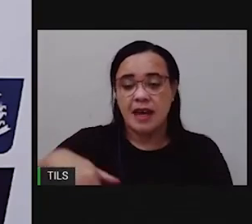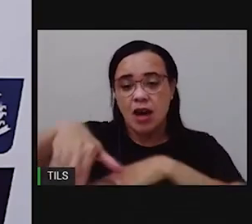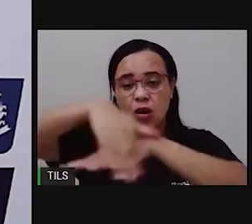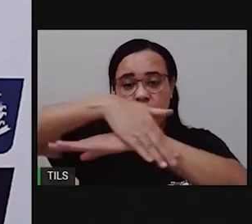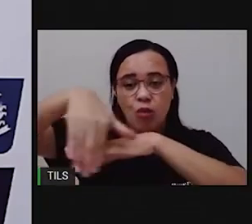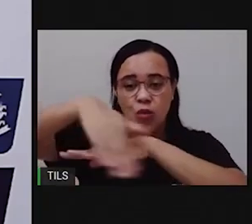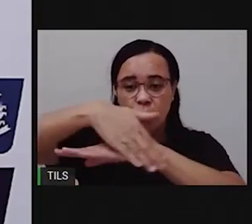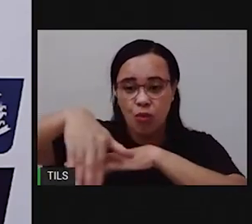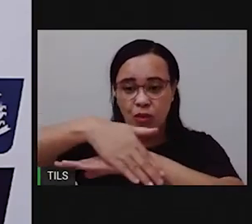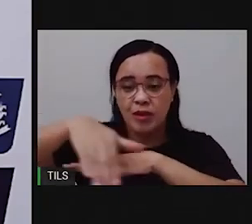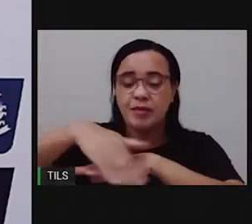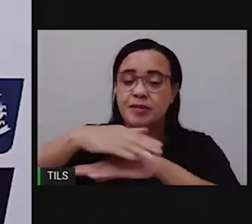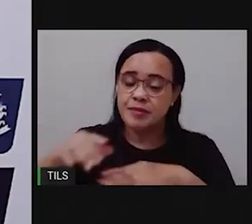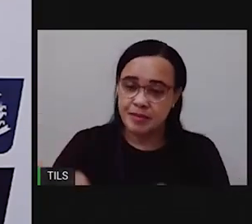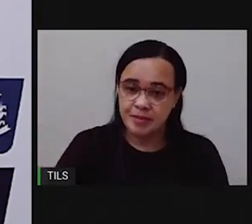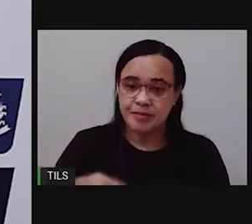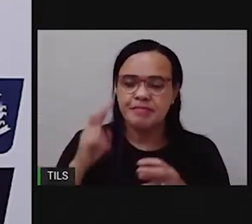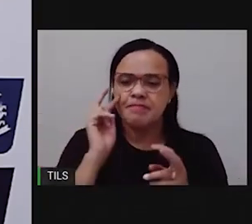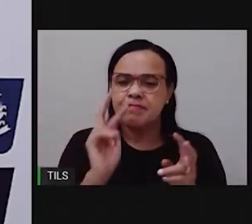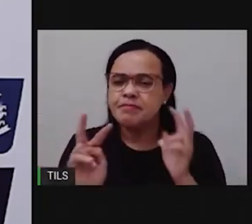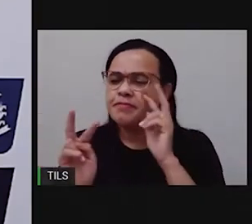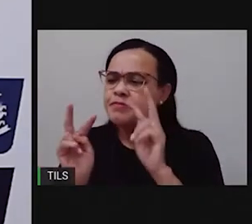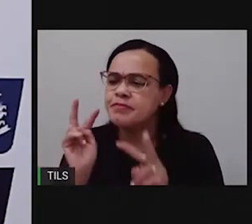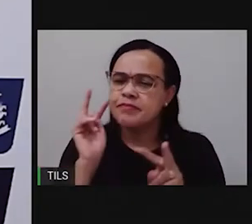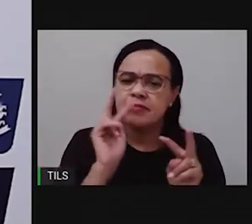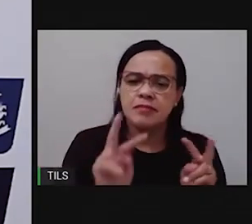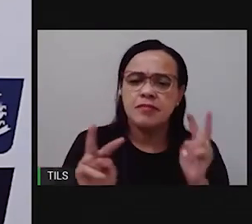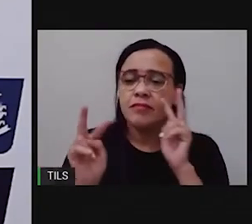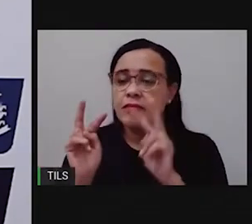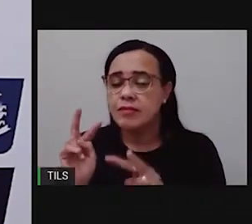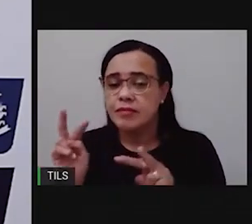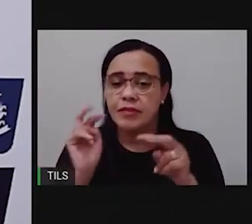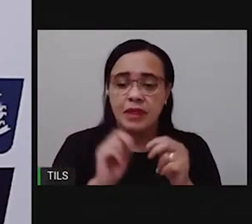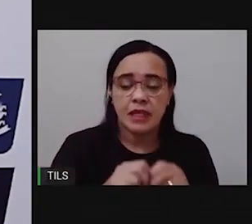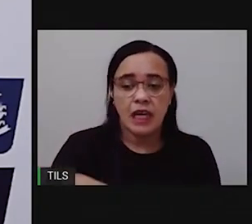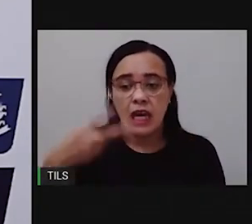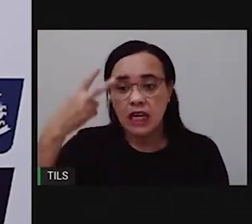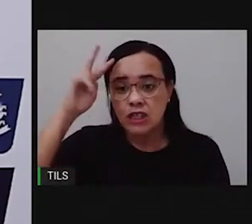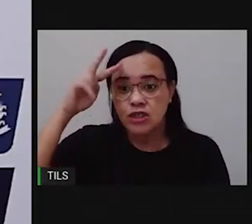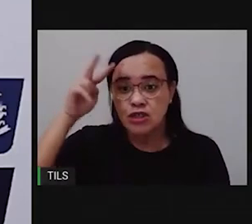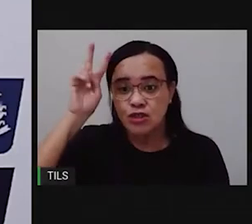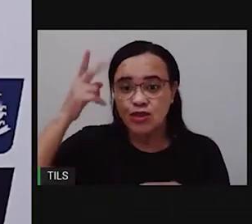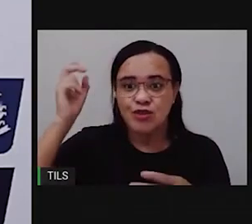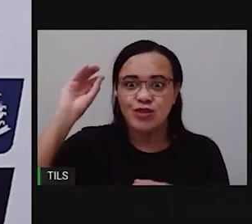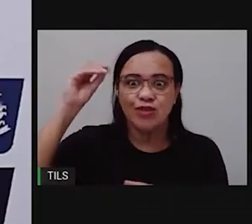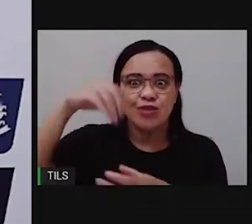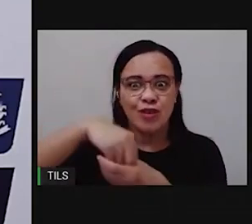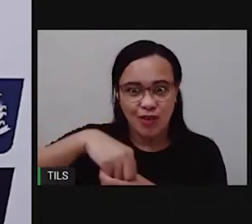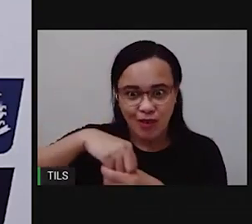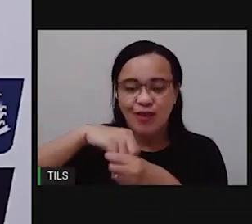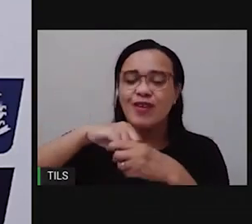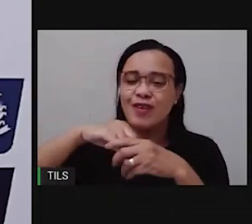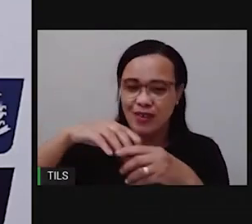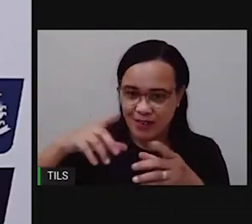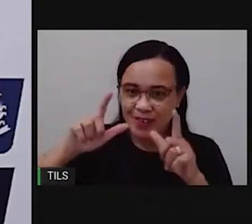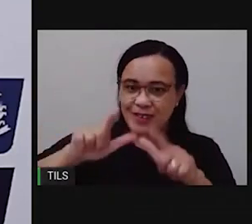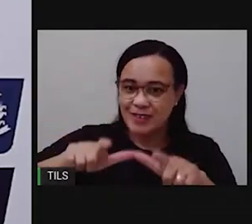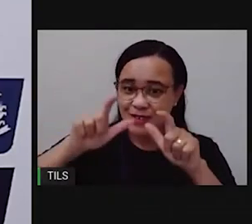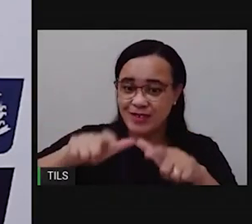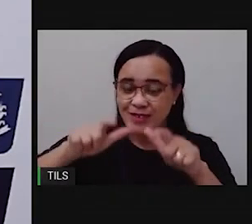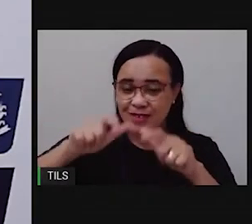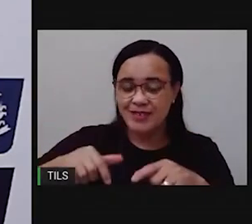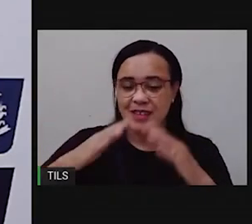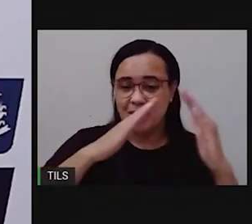rua, observasse a história do seu bairro, quem são seus vizinhos, como está